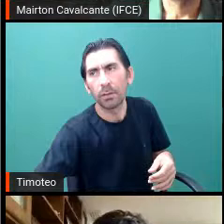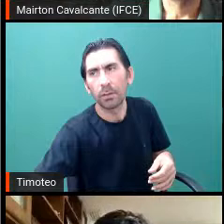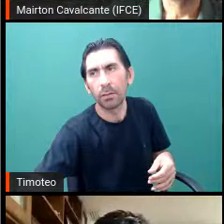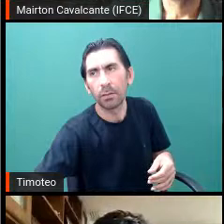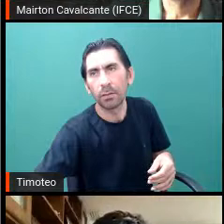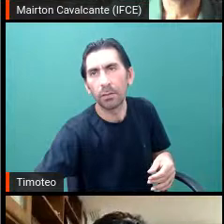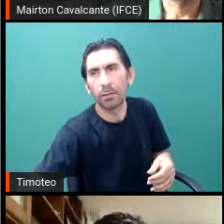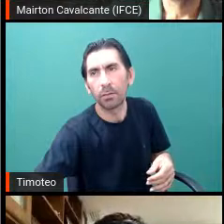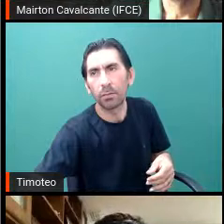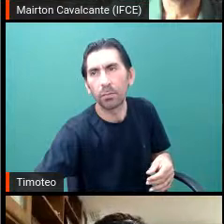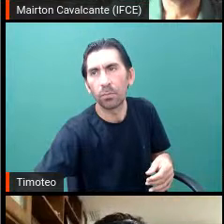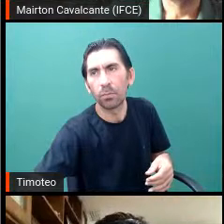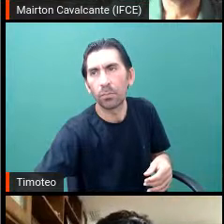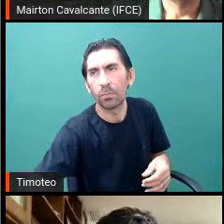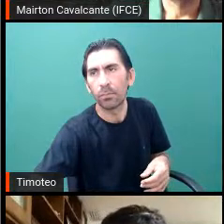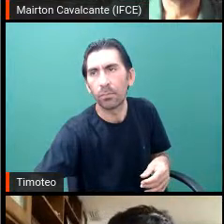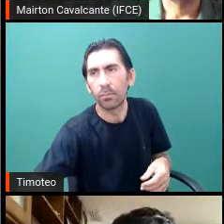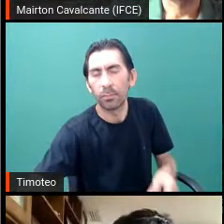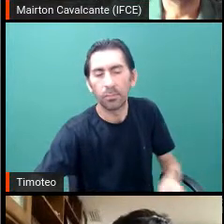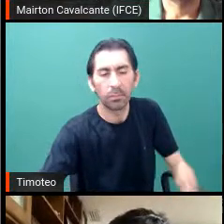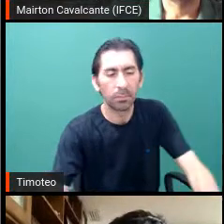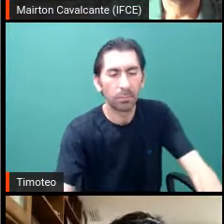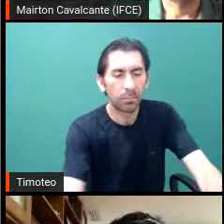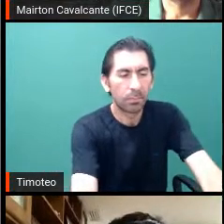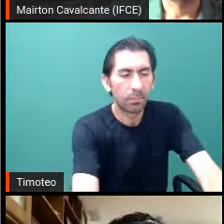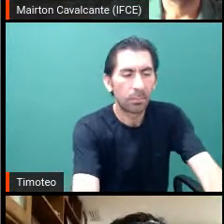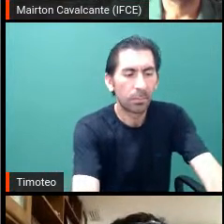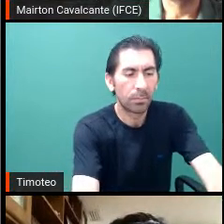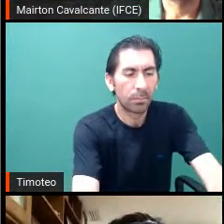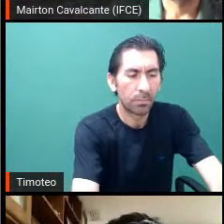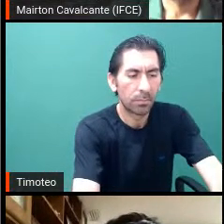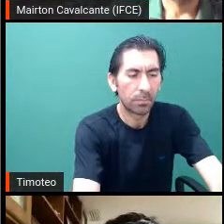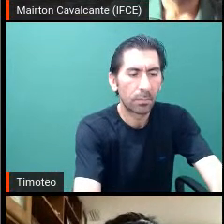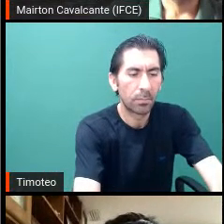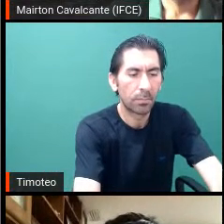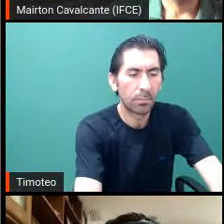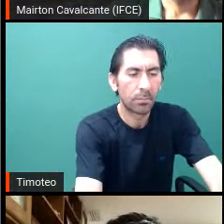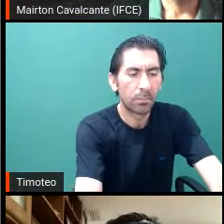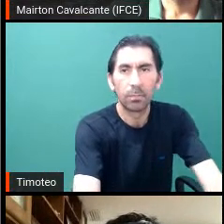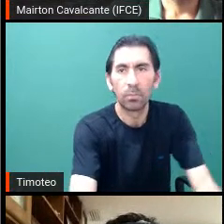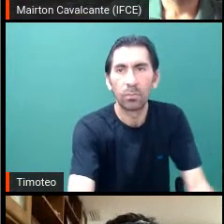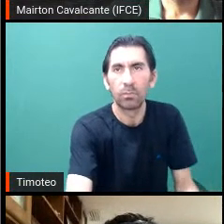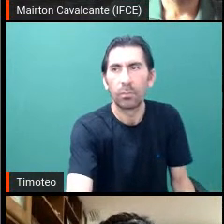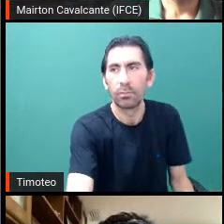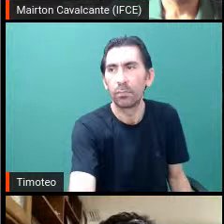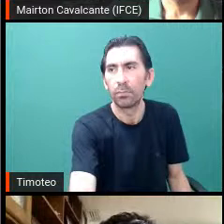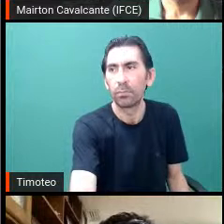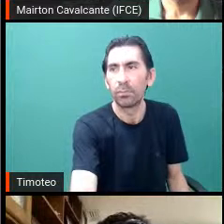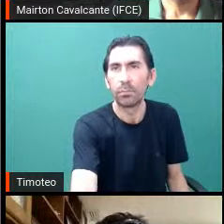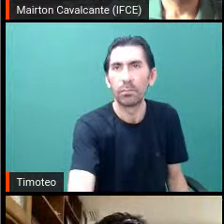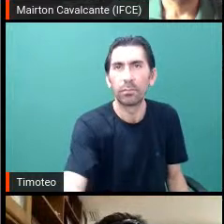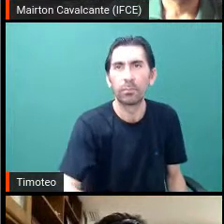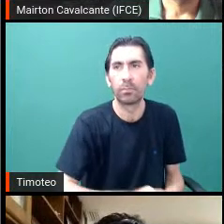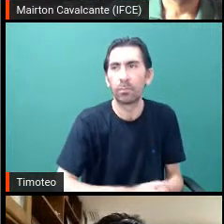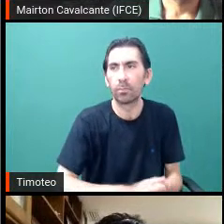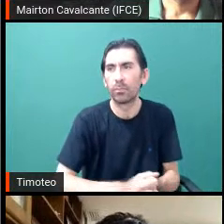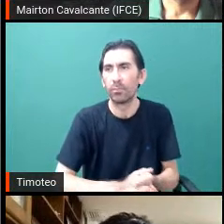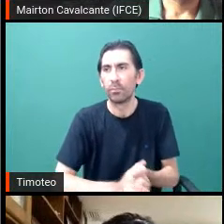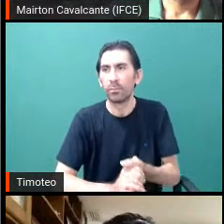simulação? Bom, basicamente é isso que eu queria falar para vocês. Fico aperto a pergunta.